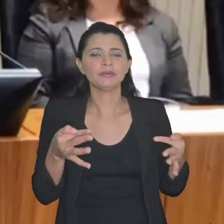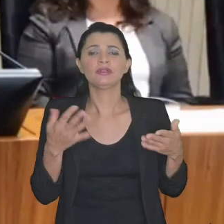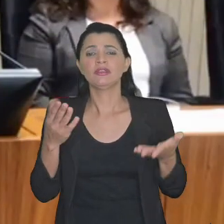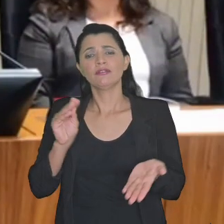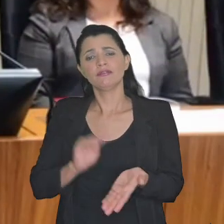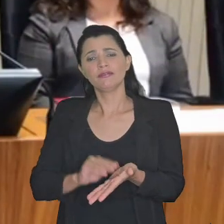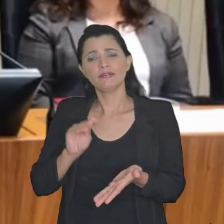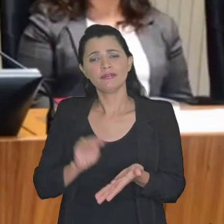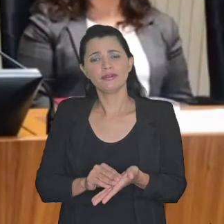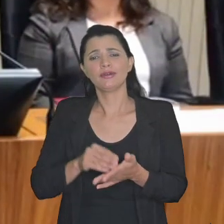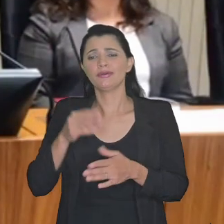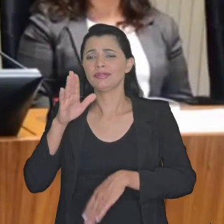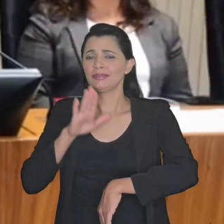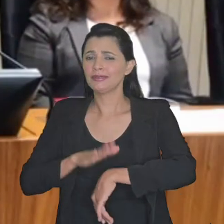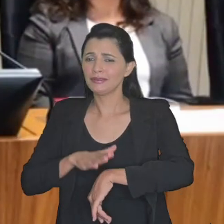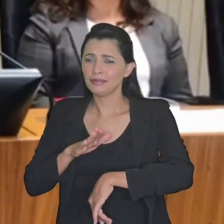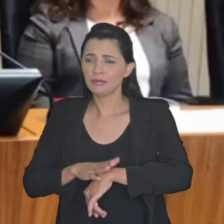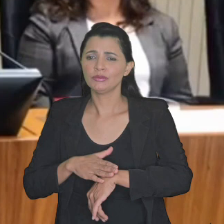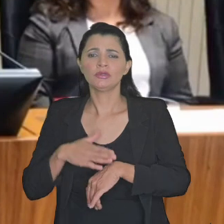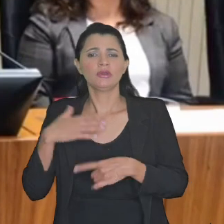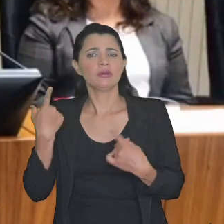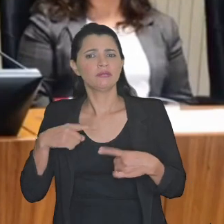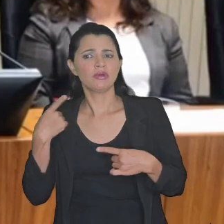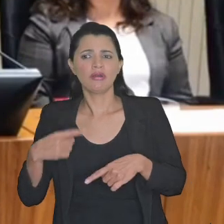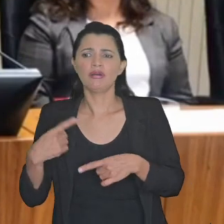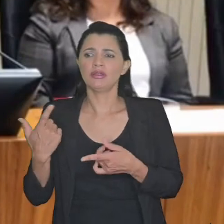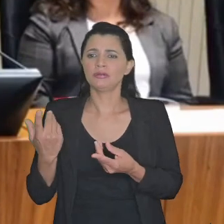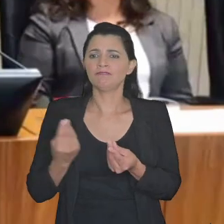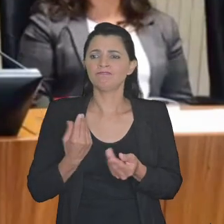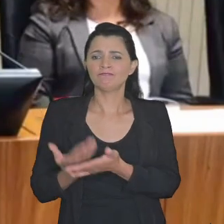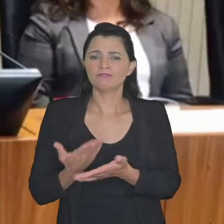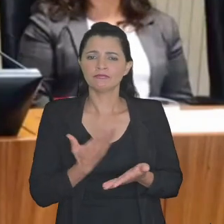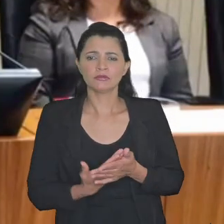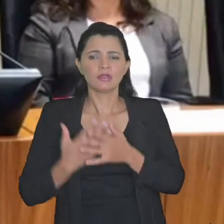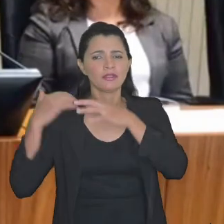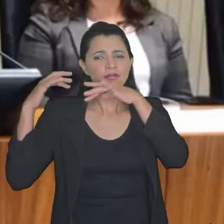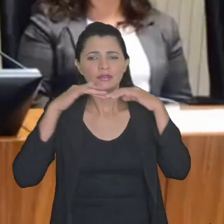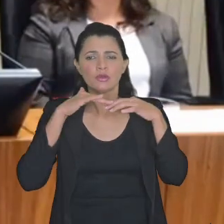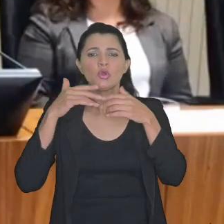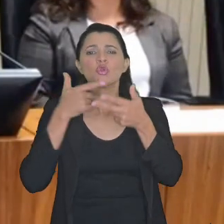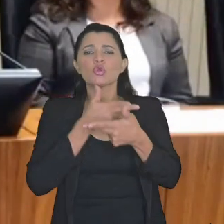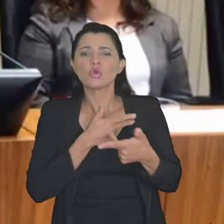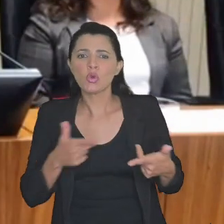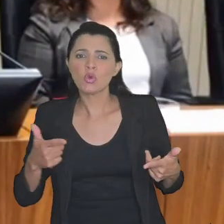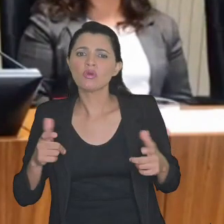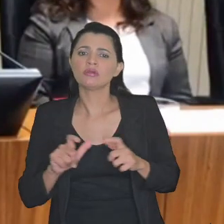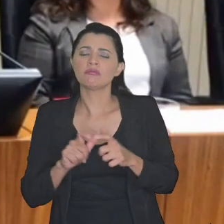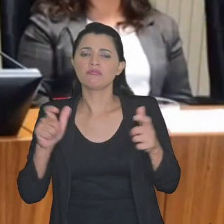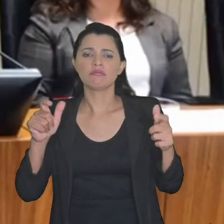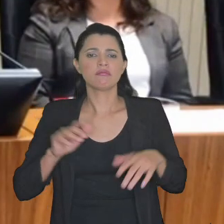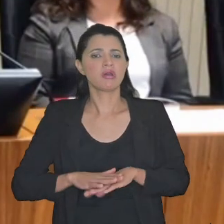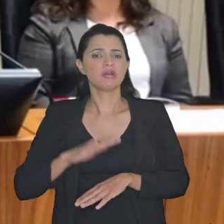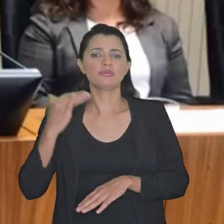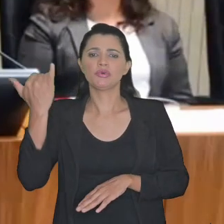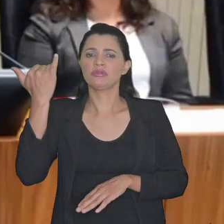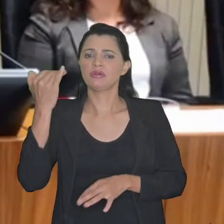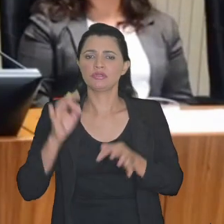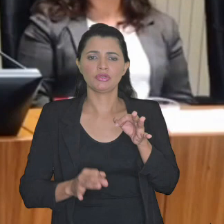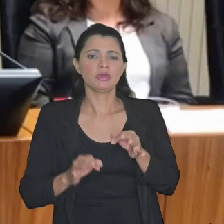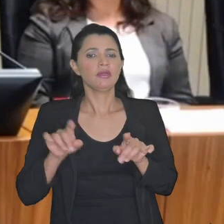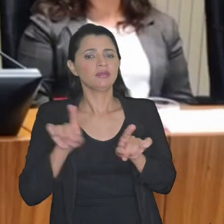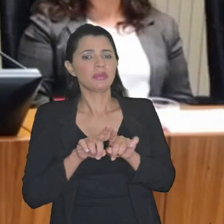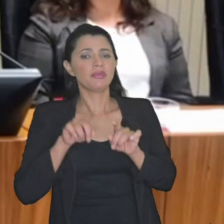menores e aí falta tempo para estudo e reflexão de questões de maior